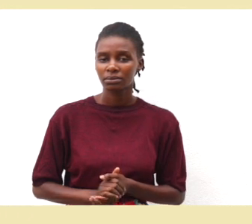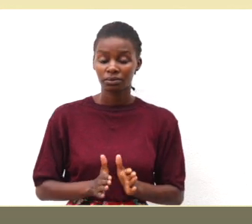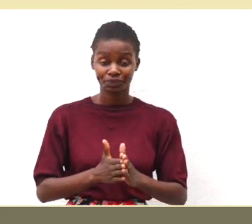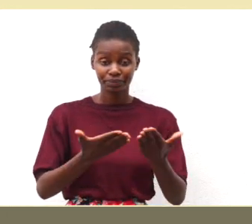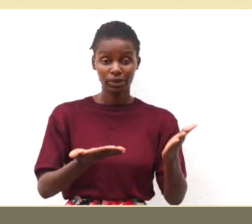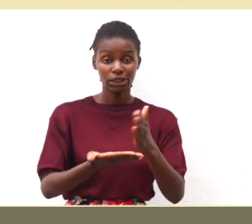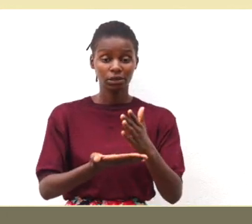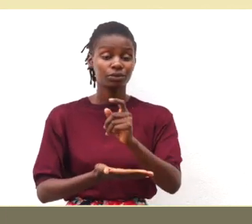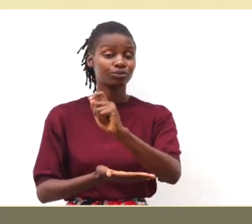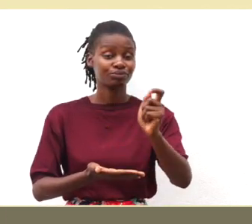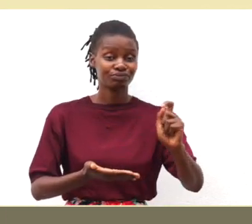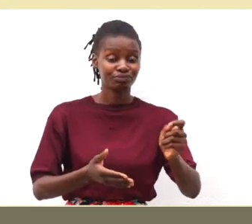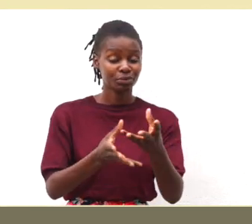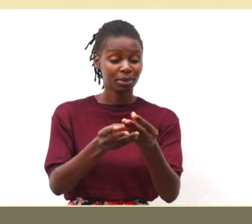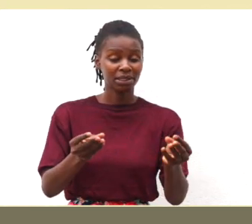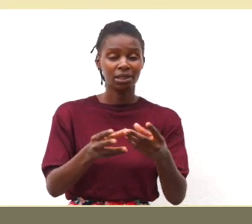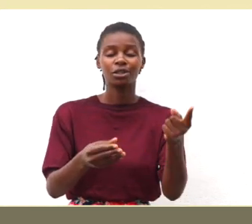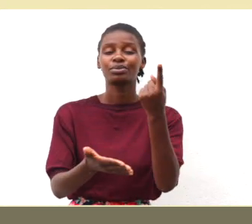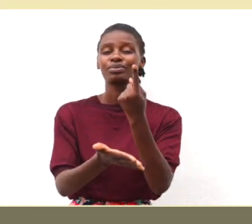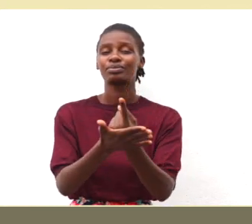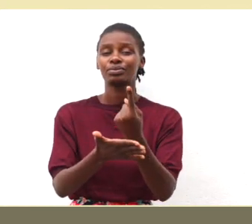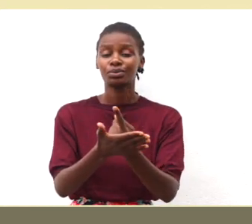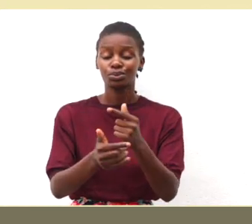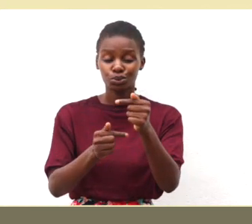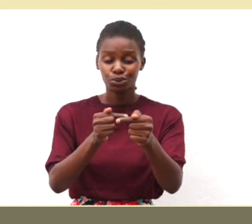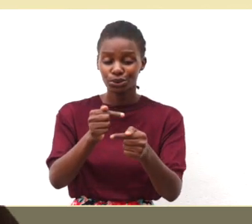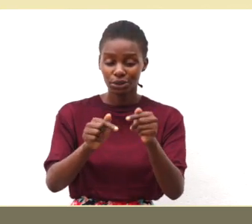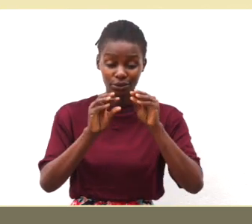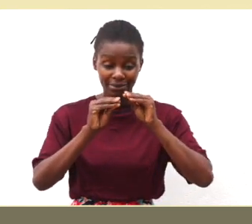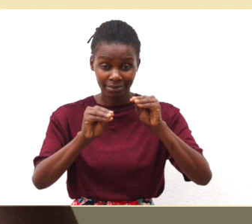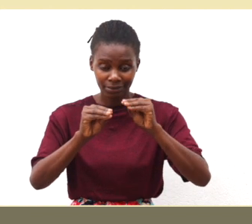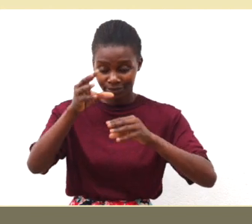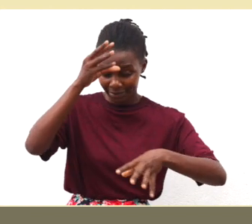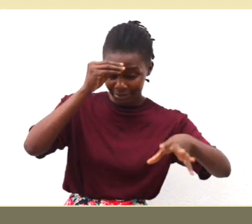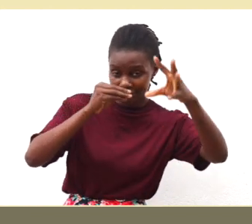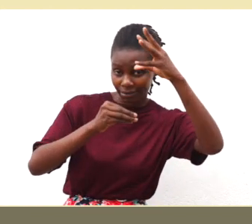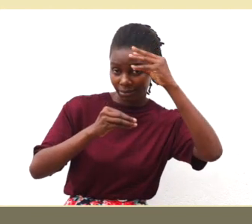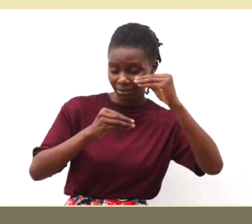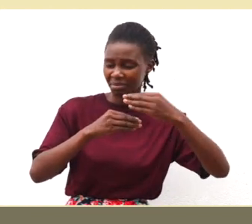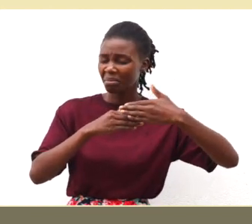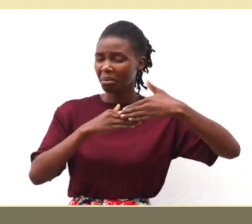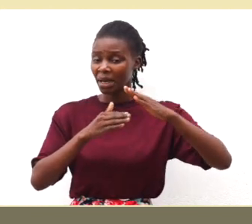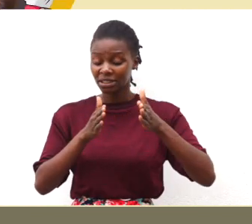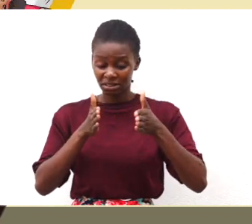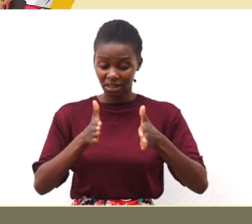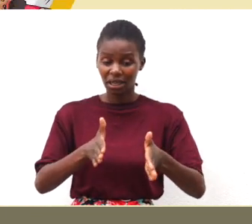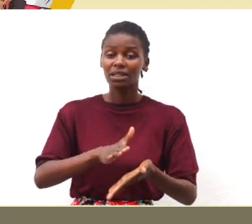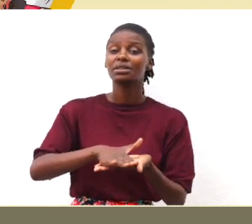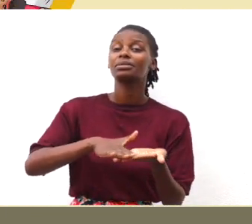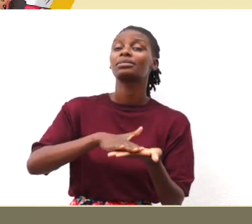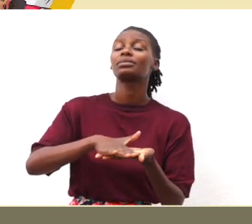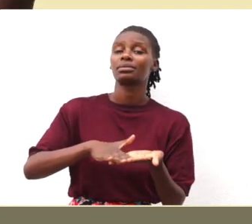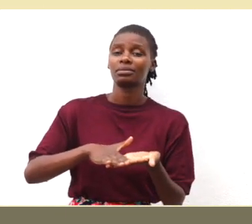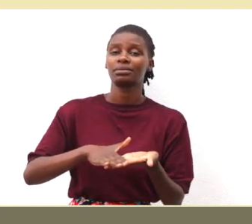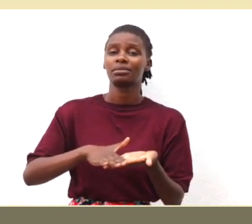O livro escolar é um instrumento-chave no processo de ensino-aprendizagem, particularmente nas